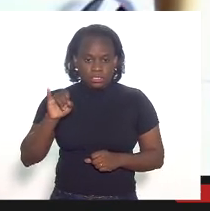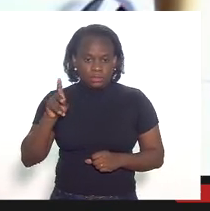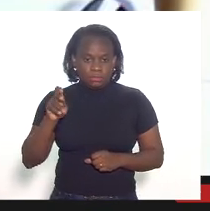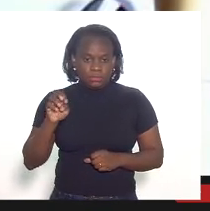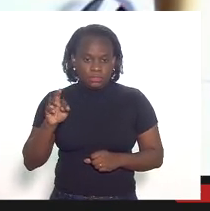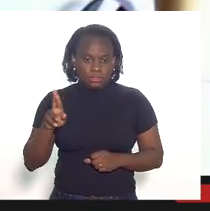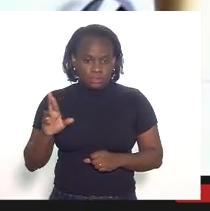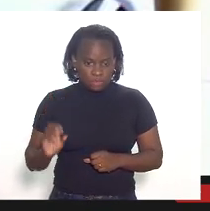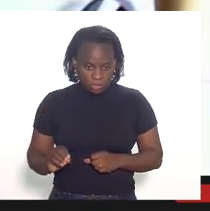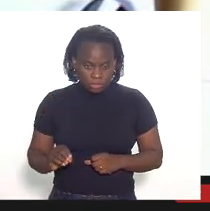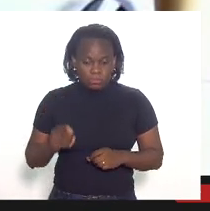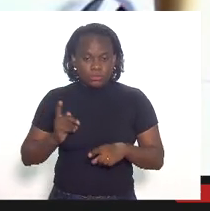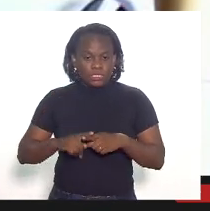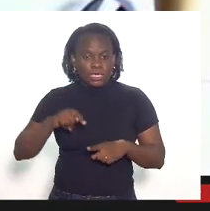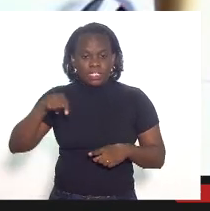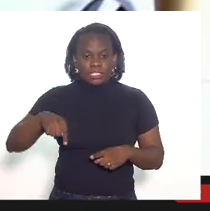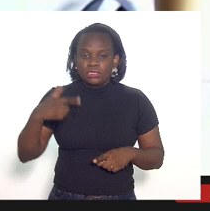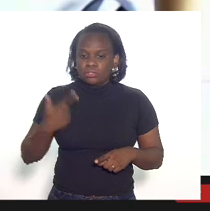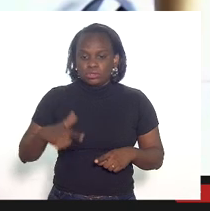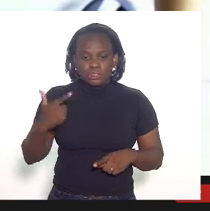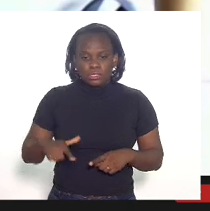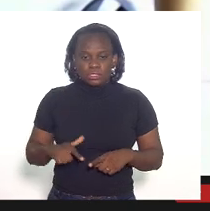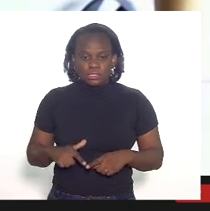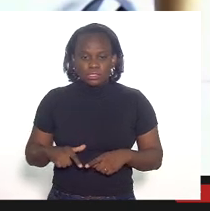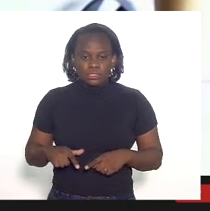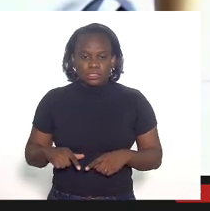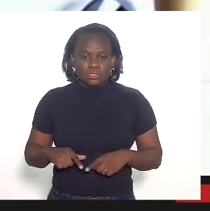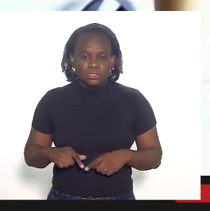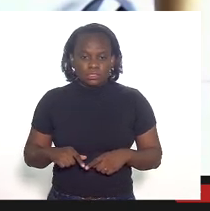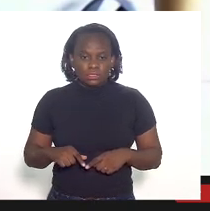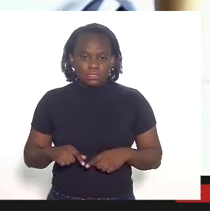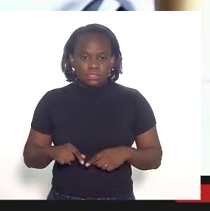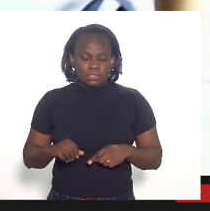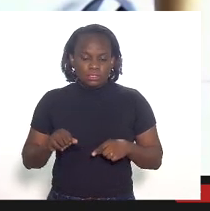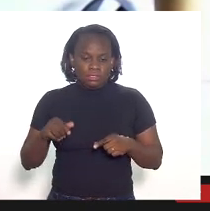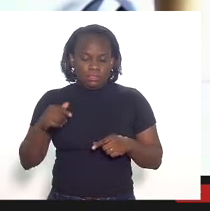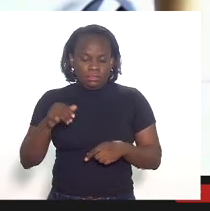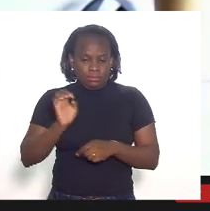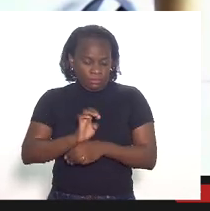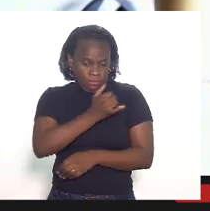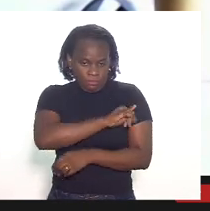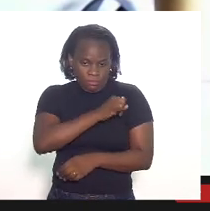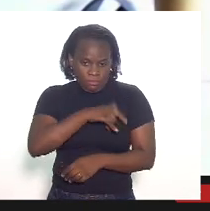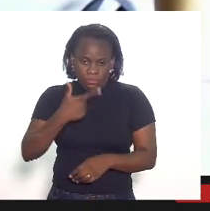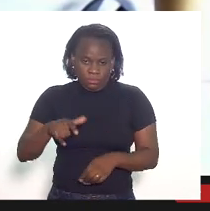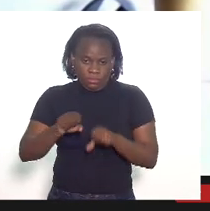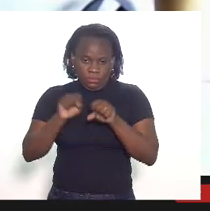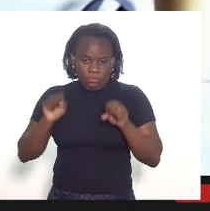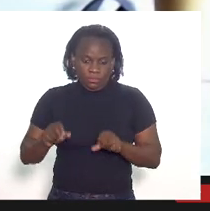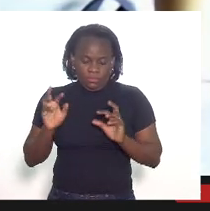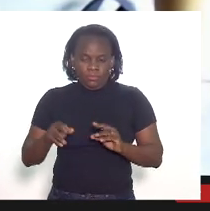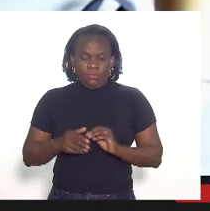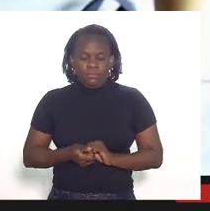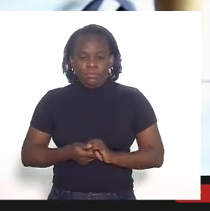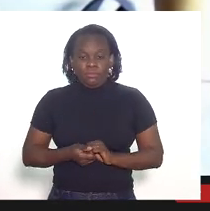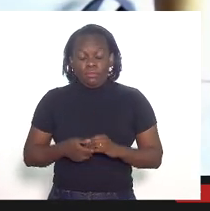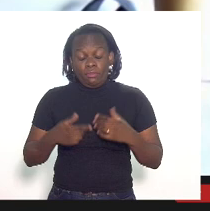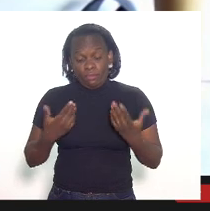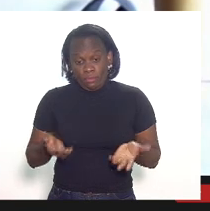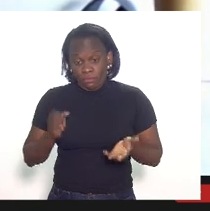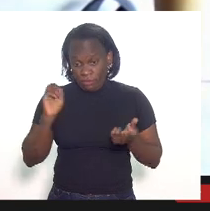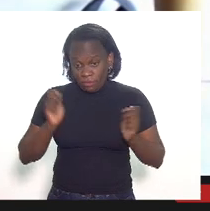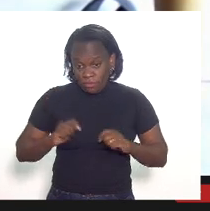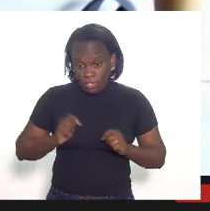visto que nós não temos um sistema aqui no nosso estado do Rio de Janeiro e se